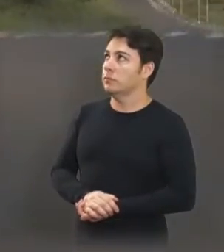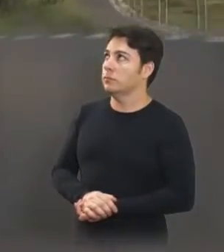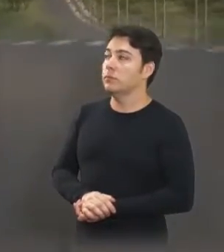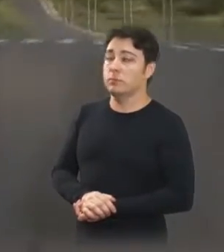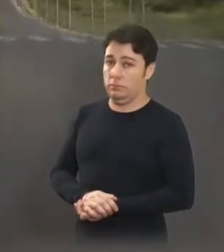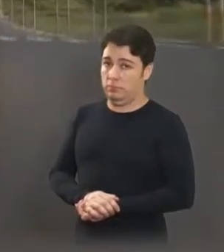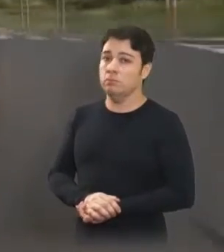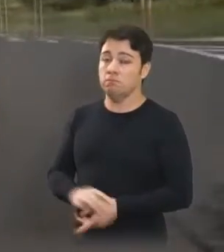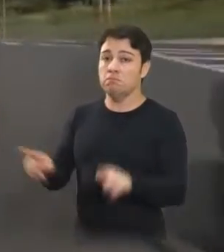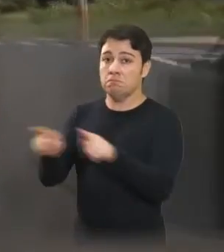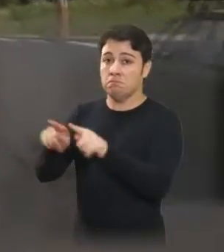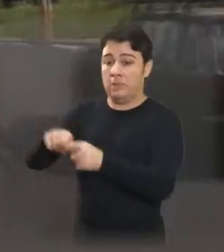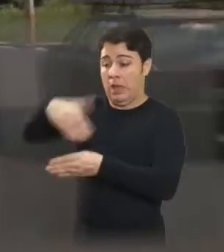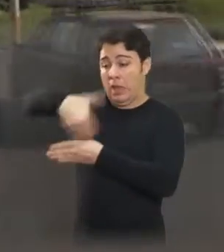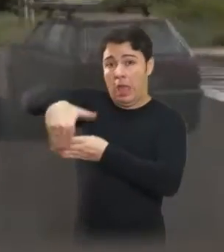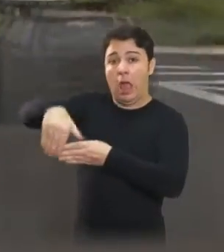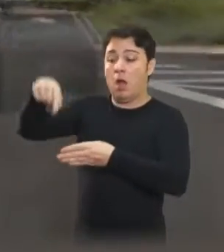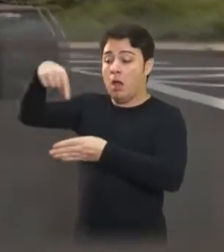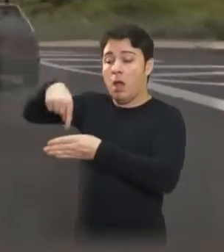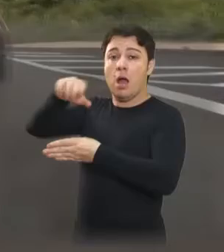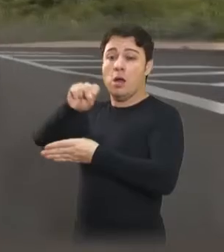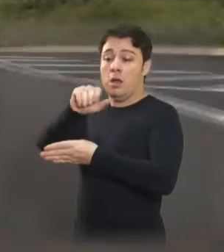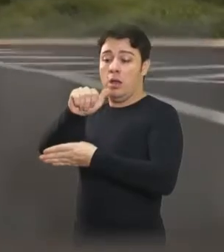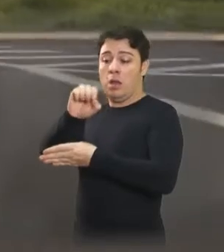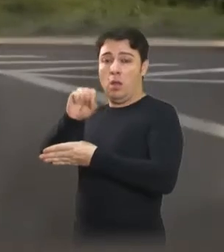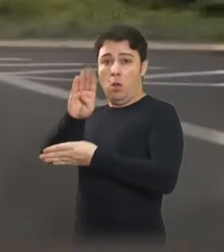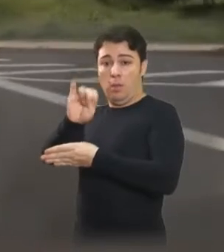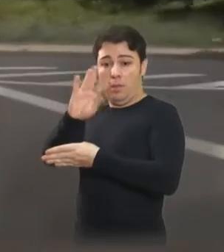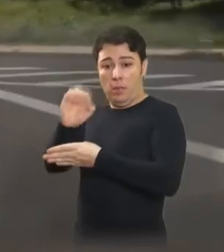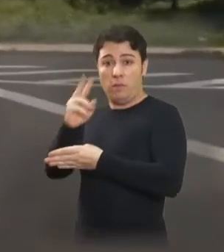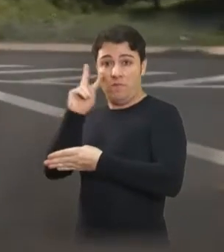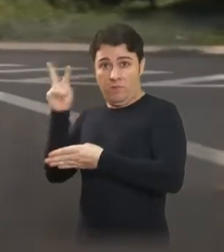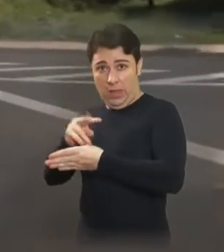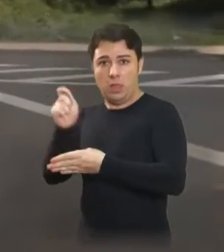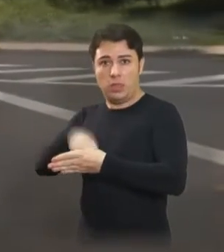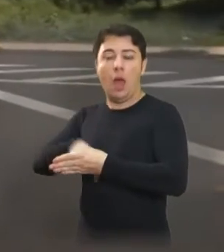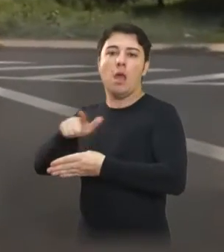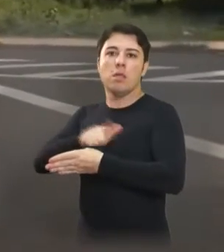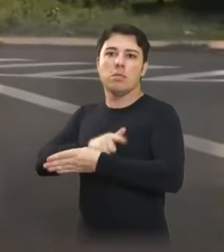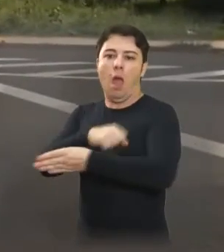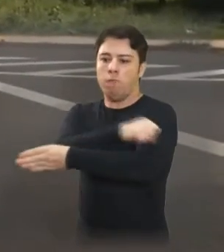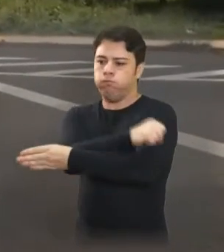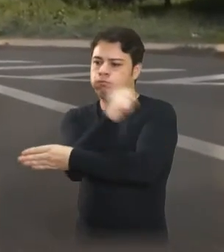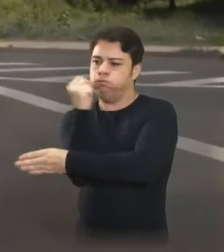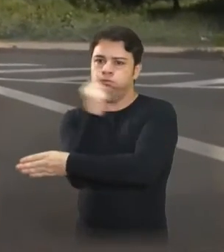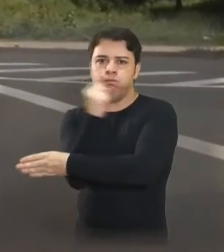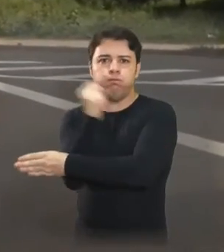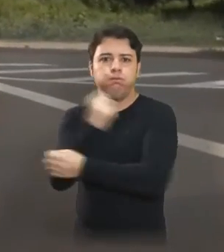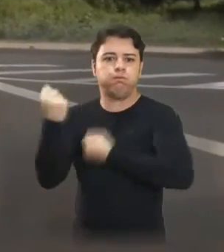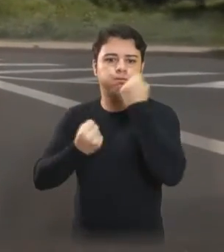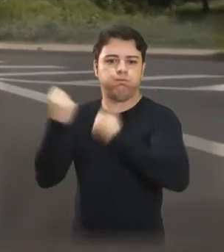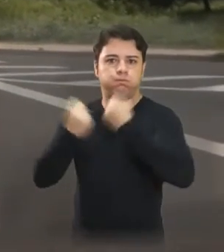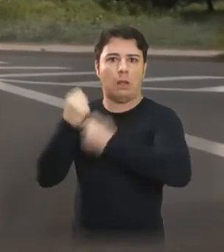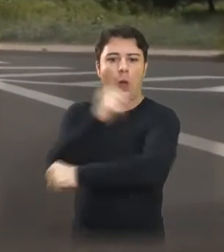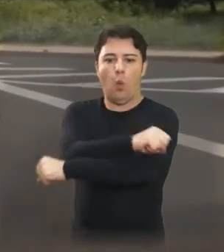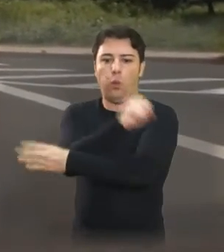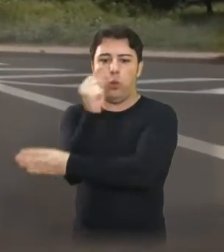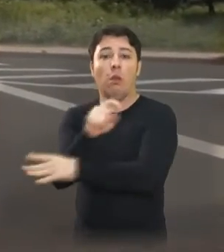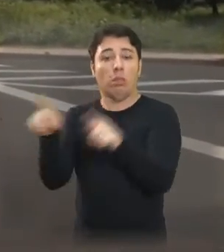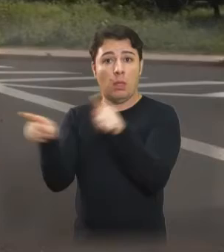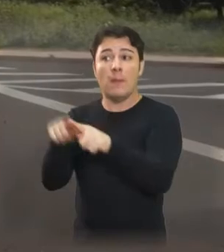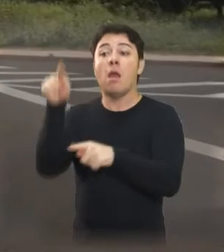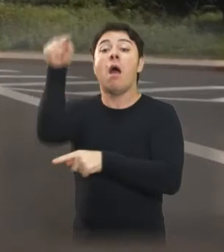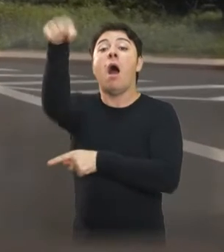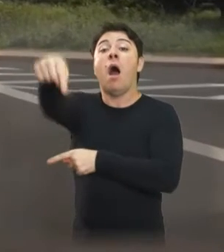Também vem carro aqui do São Bento, como vocês podem ver, e muitos vêm em alta velocidade. Olha o circular,